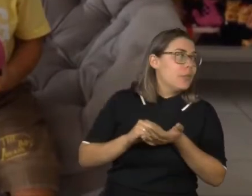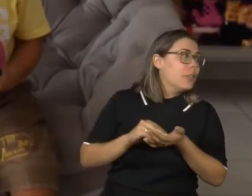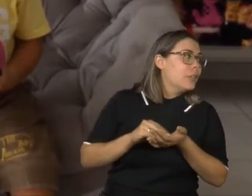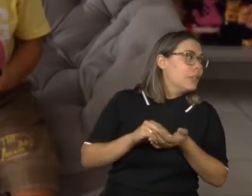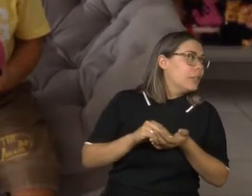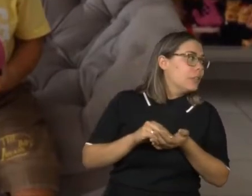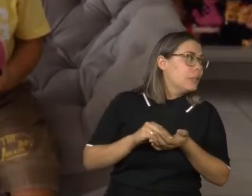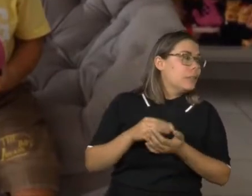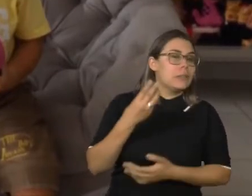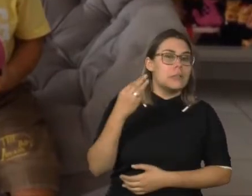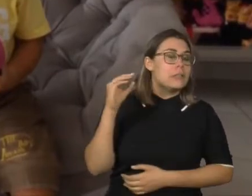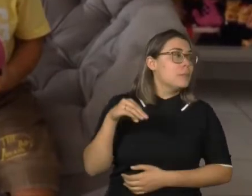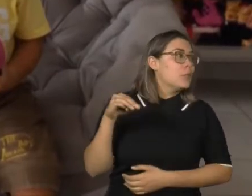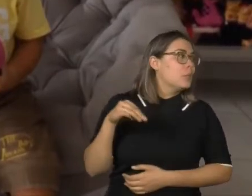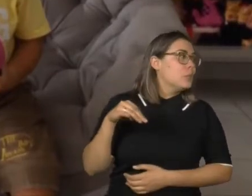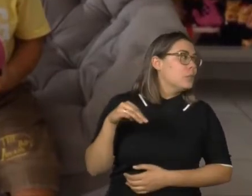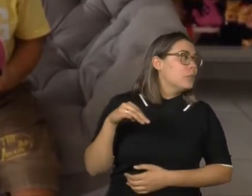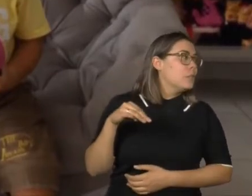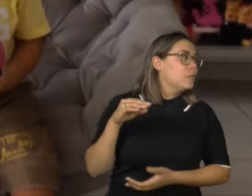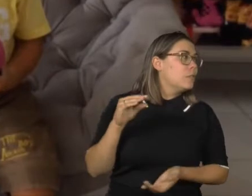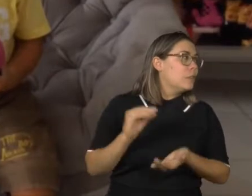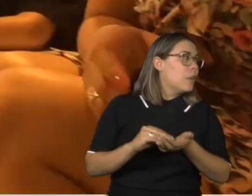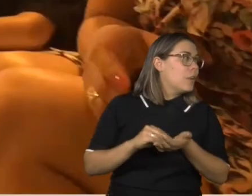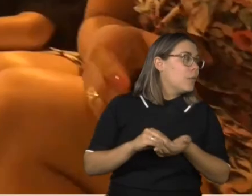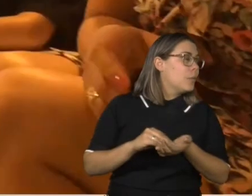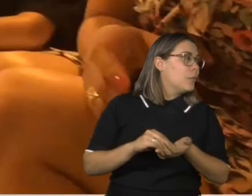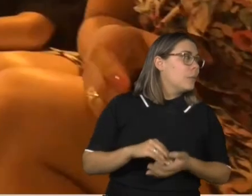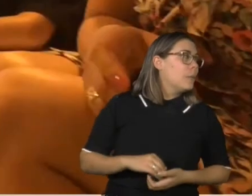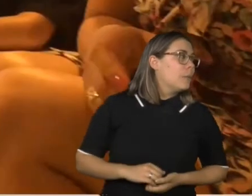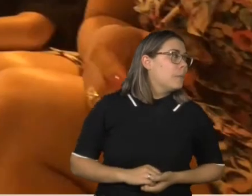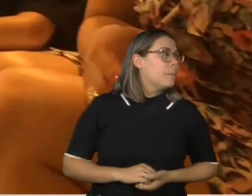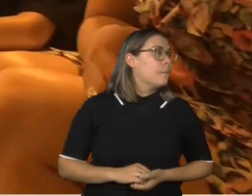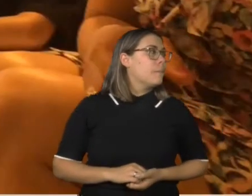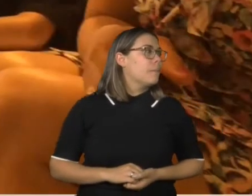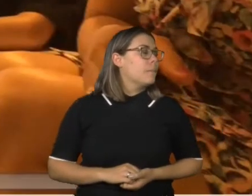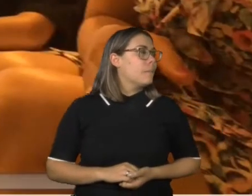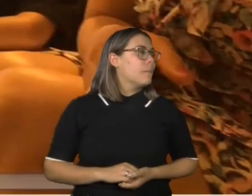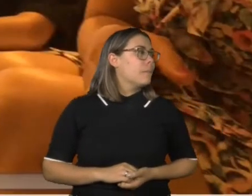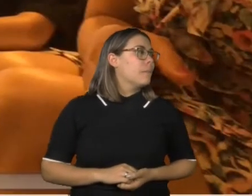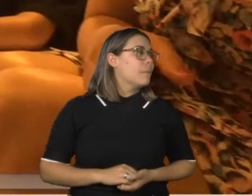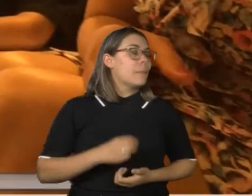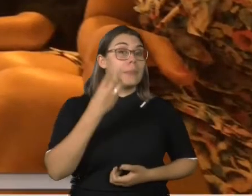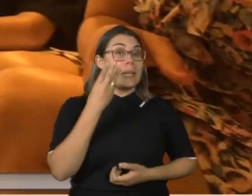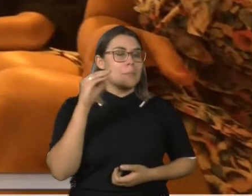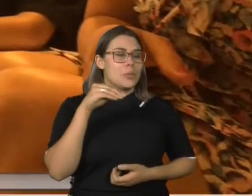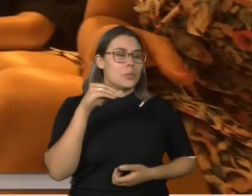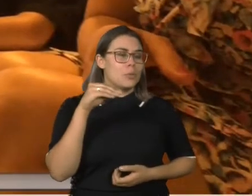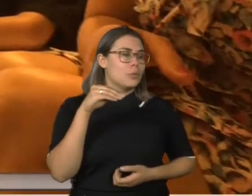Oi? Três minutos. Três minutos. Certo. Dez ou três? Três minutos.